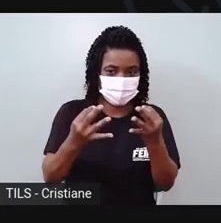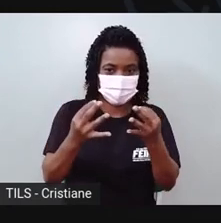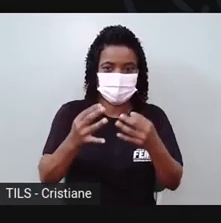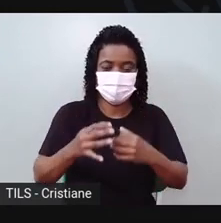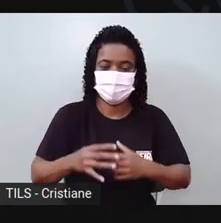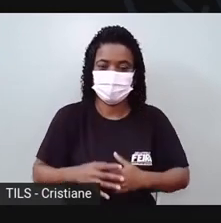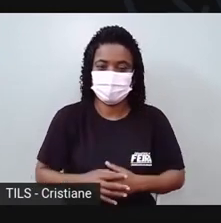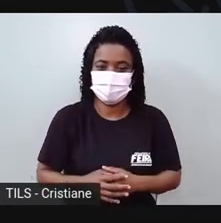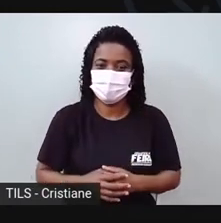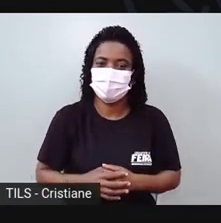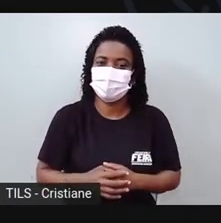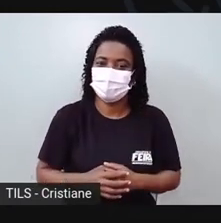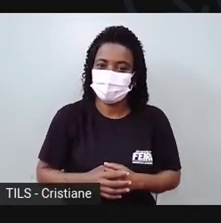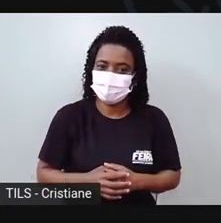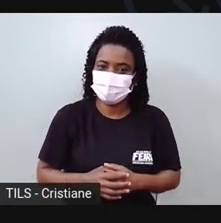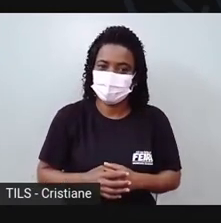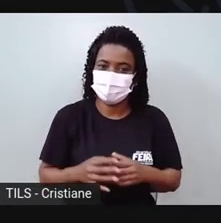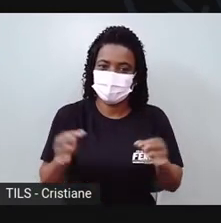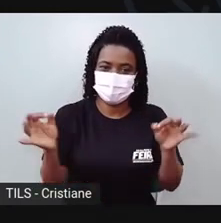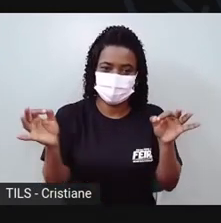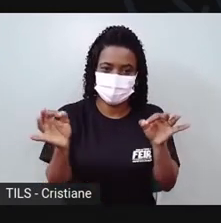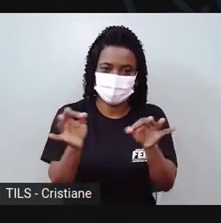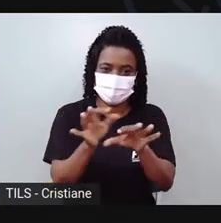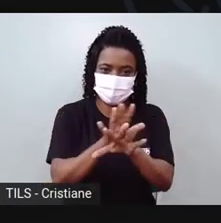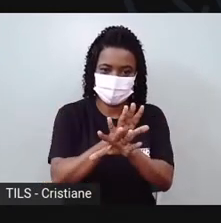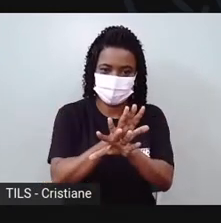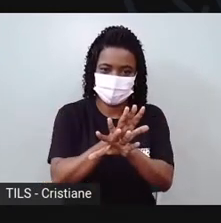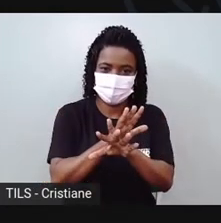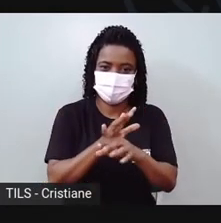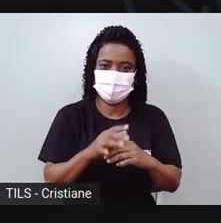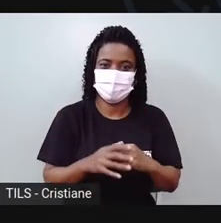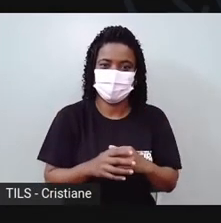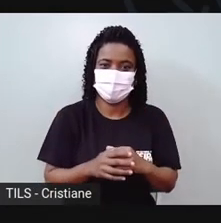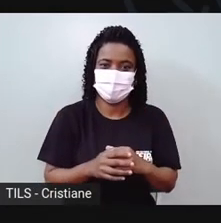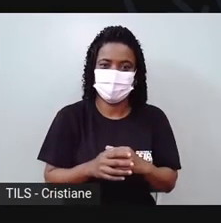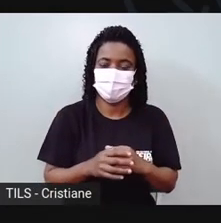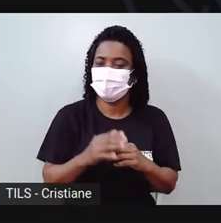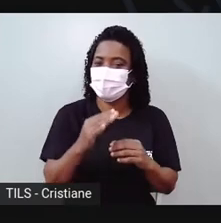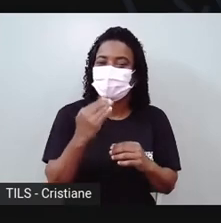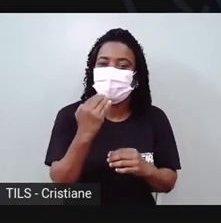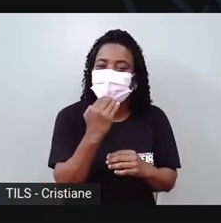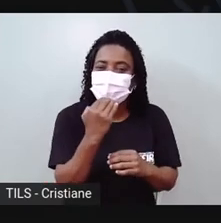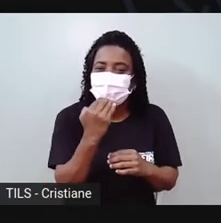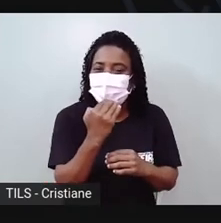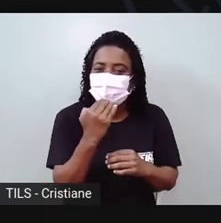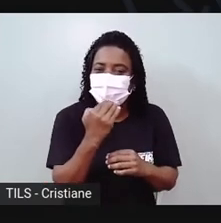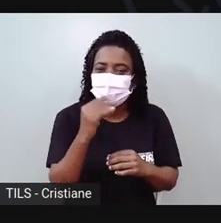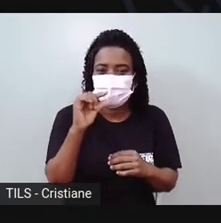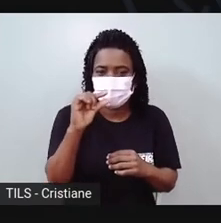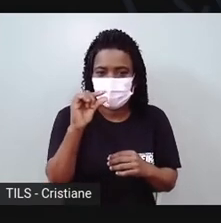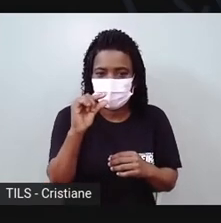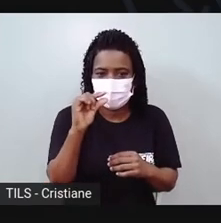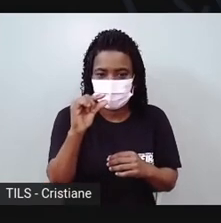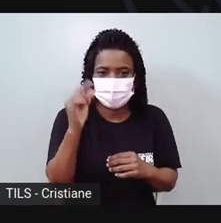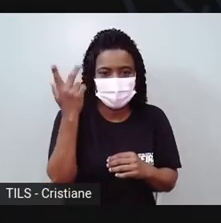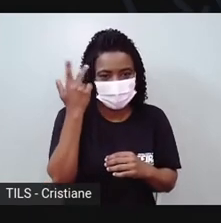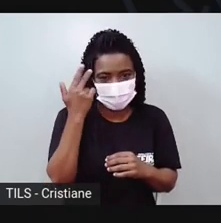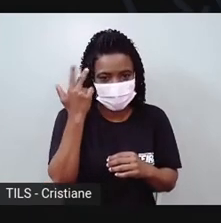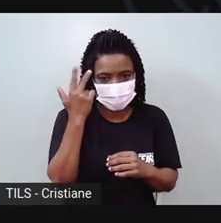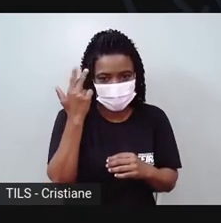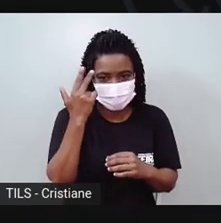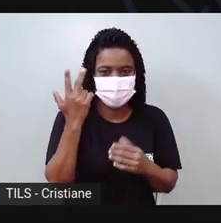e pronto. aqui nossa panelinha. Está meia tortinha, mas artesanal é assim mesmo. Se fosse fabricada,